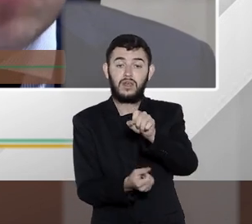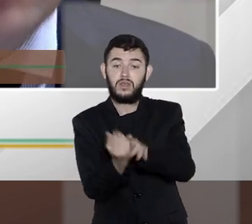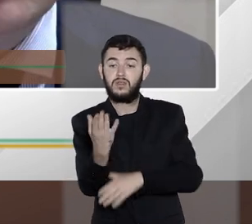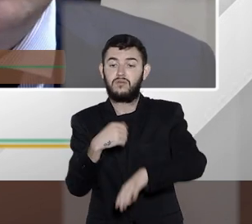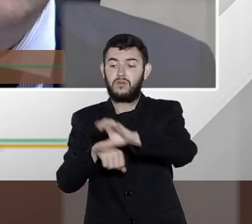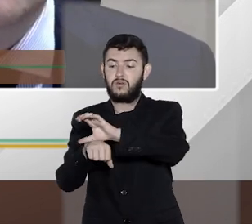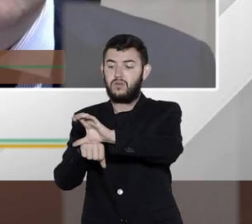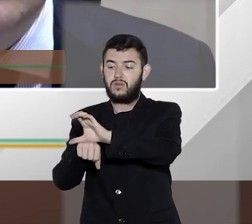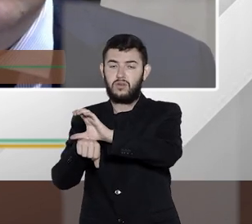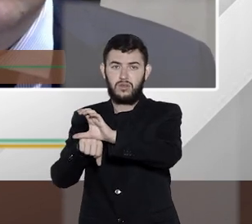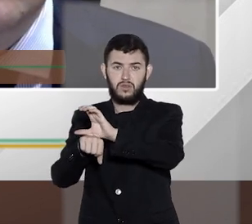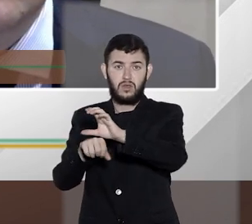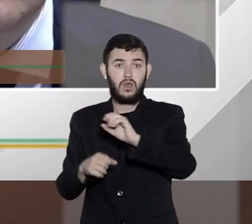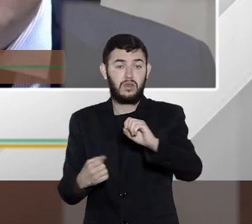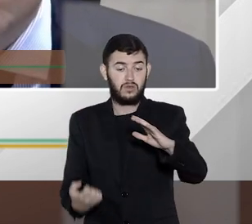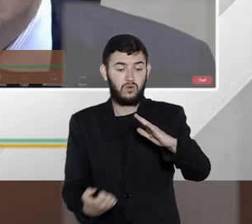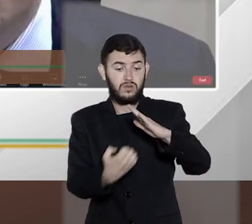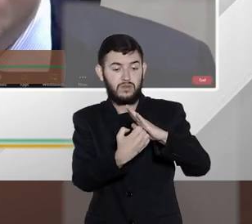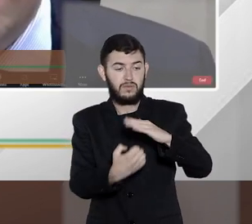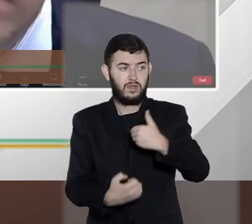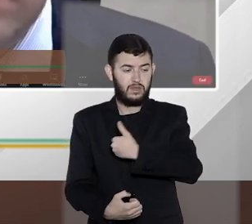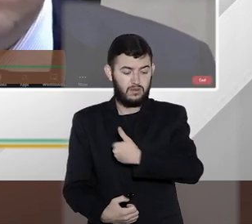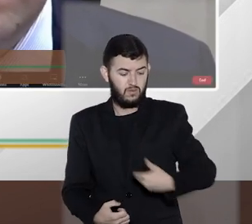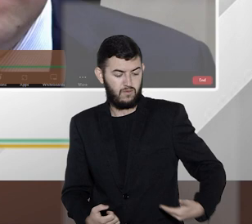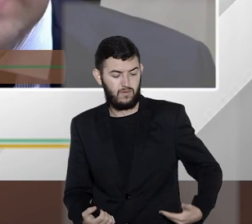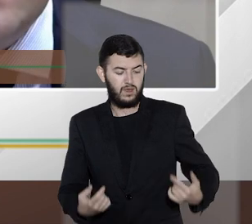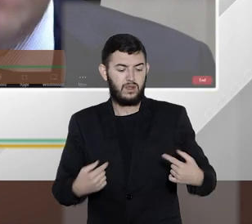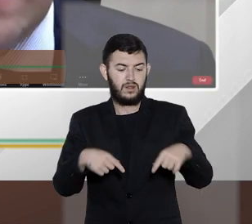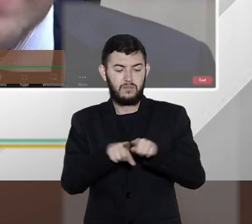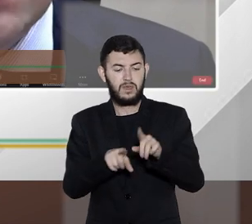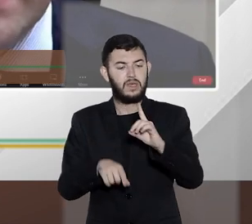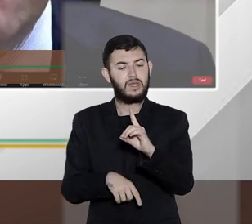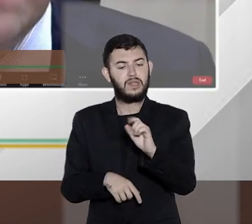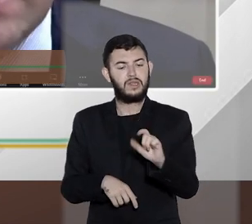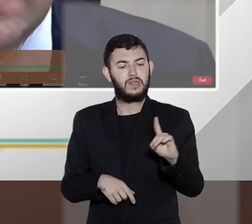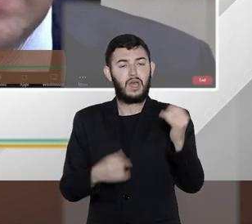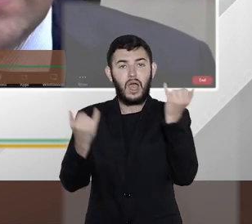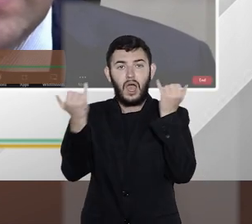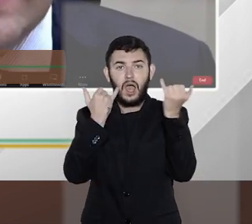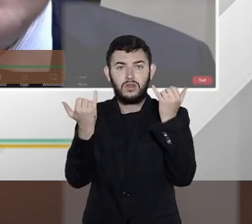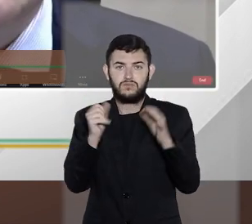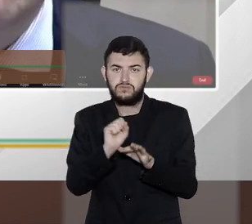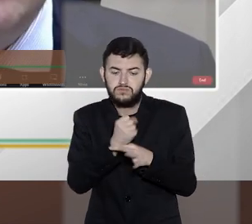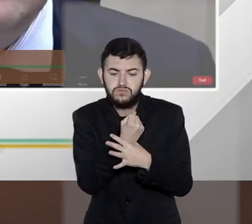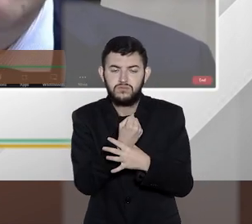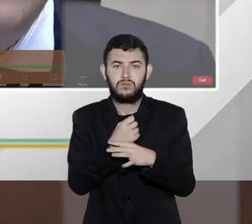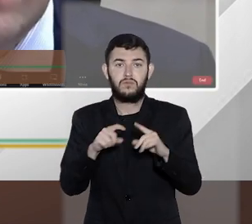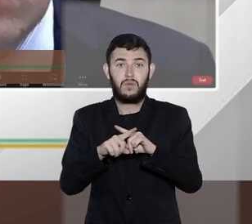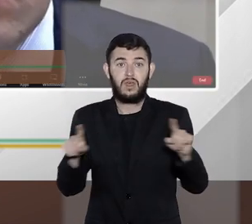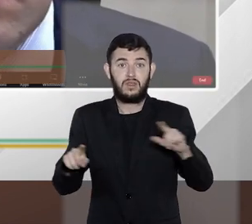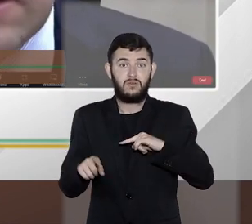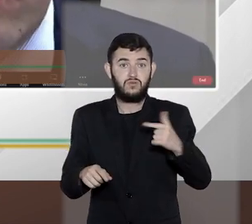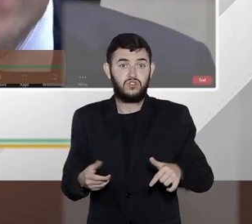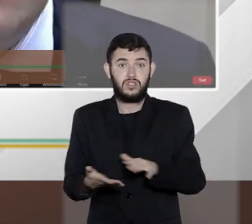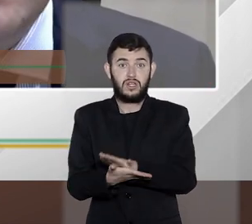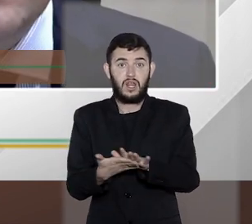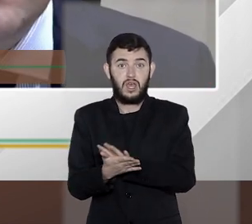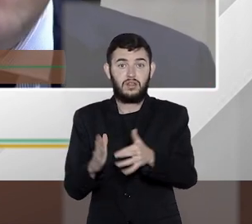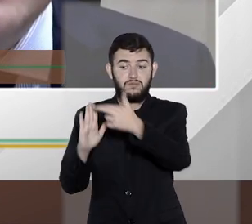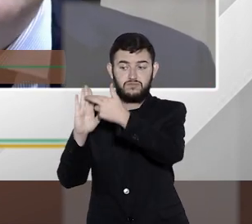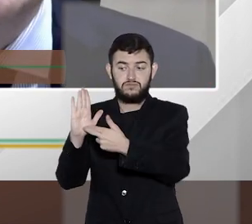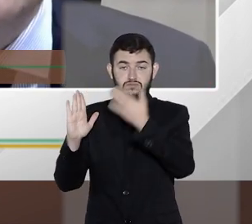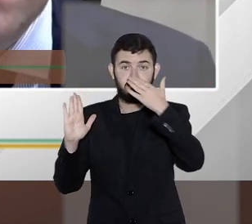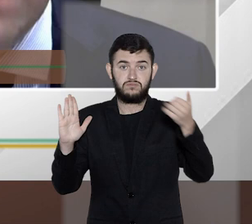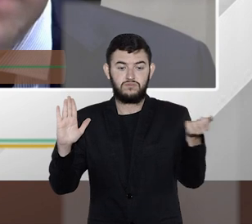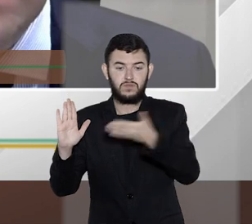problema é que muito não se vi esse cumprimento na prática e que a LGPD veio com uma forma